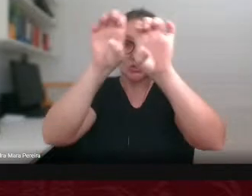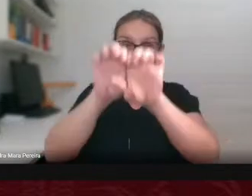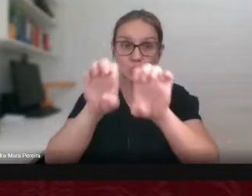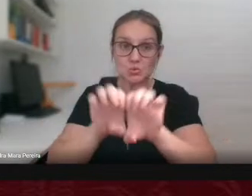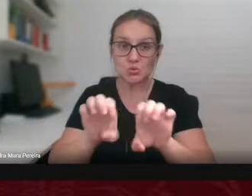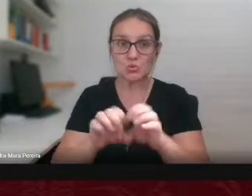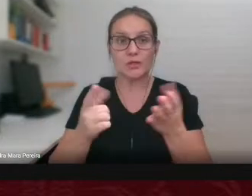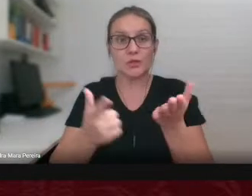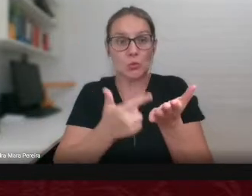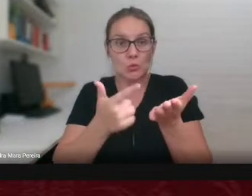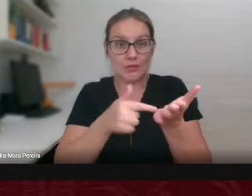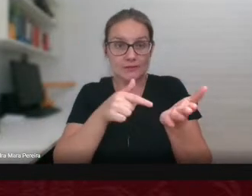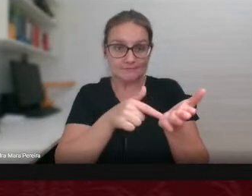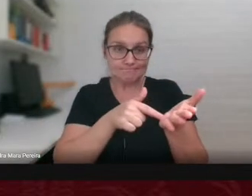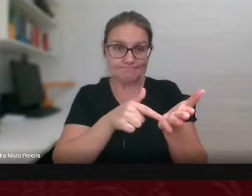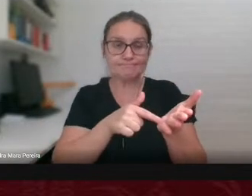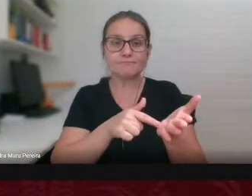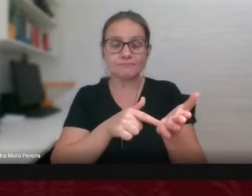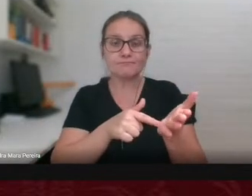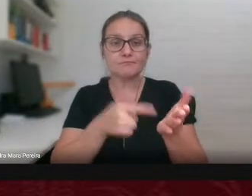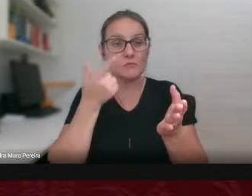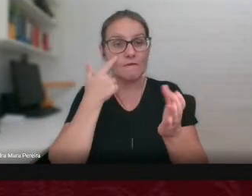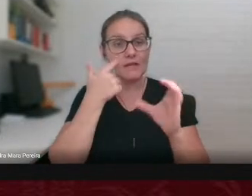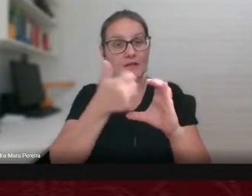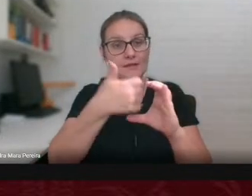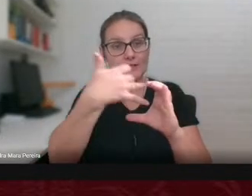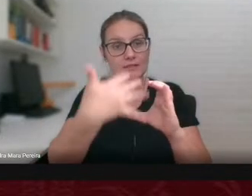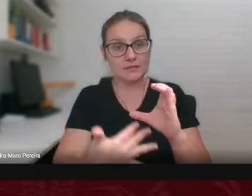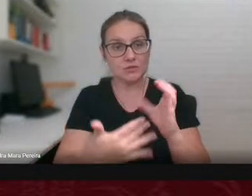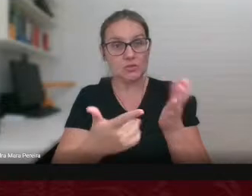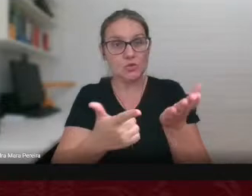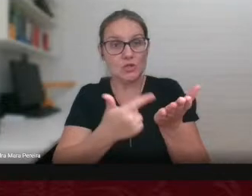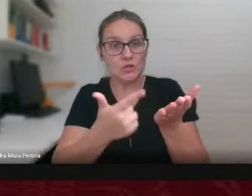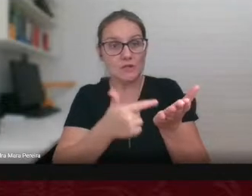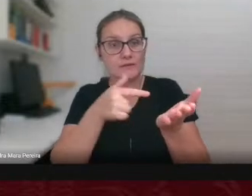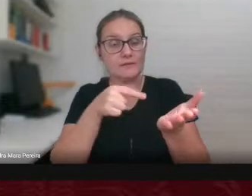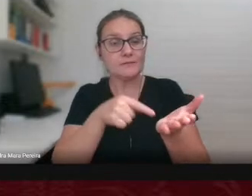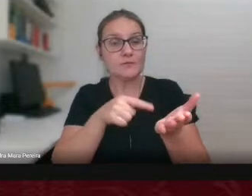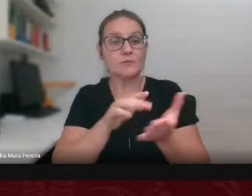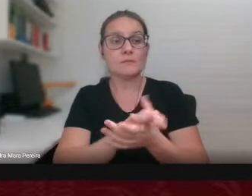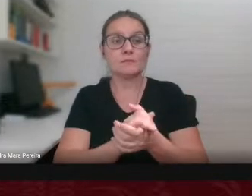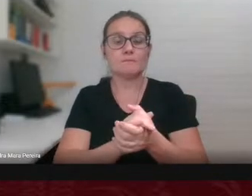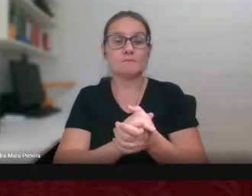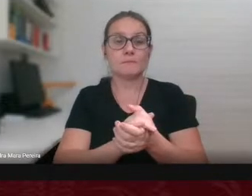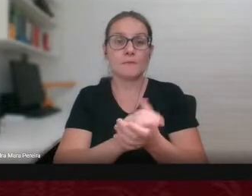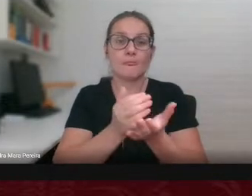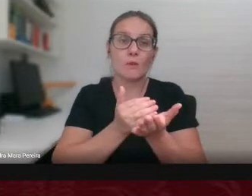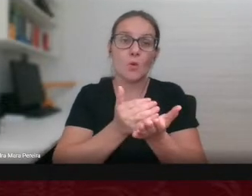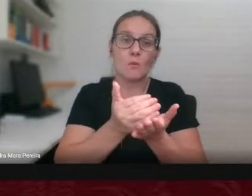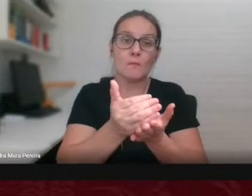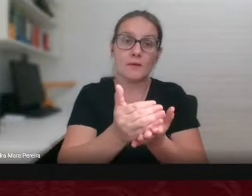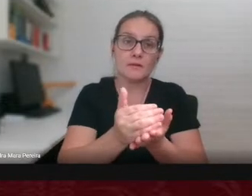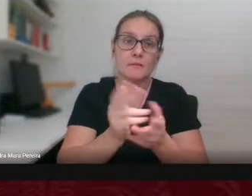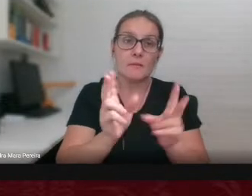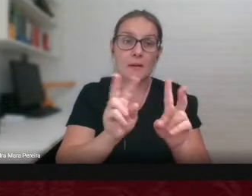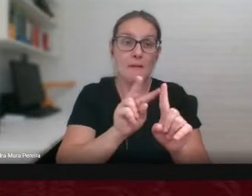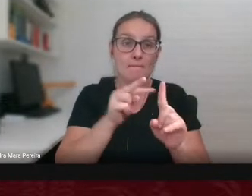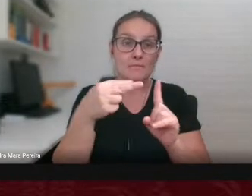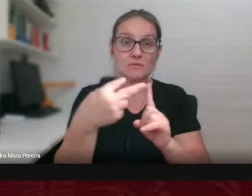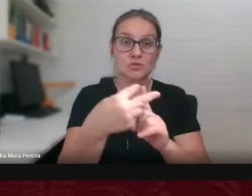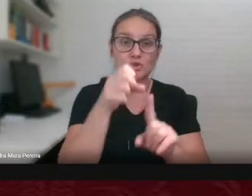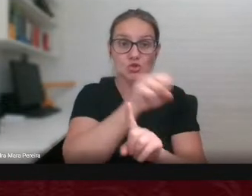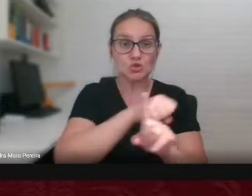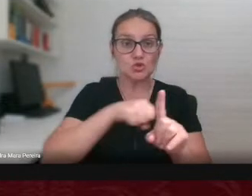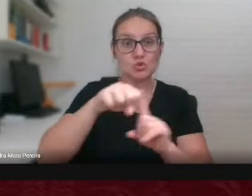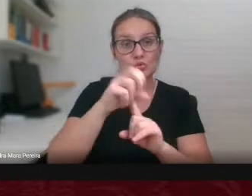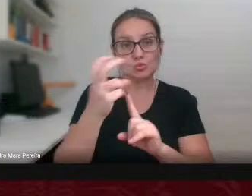terminando mais ou menos as características no qual se enquadra, o início é contraponto a uma perspectiva sociocultural